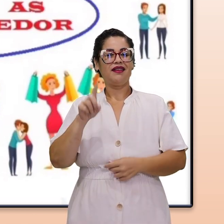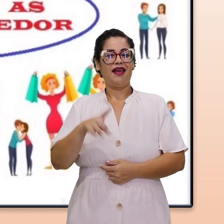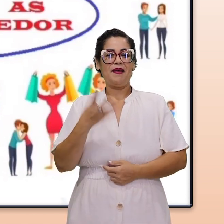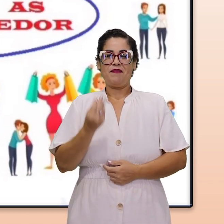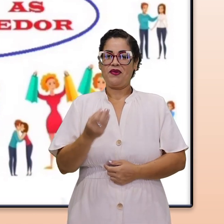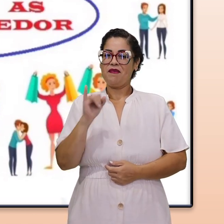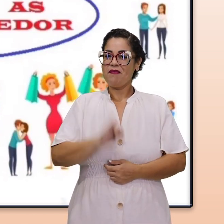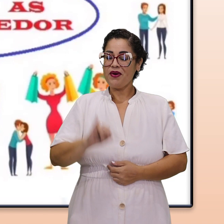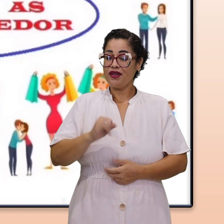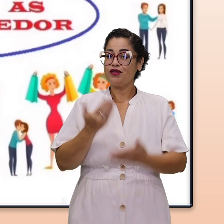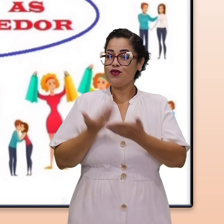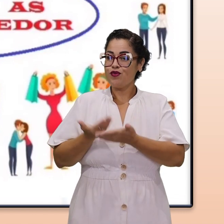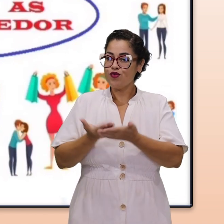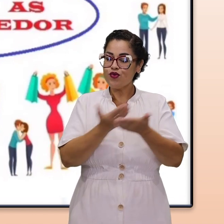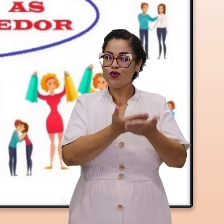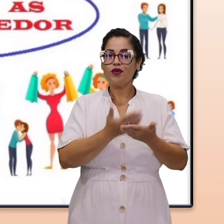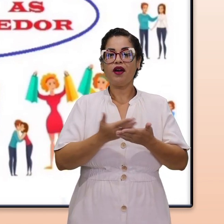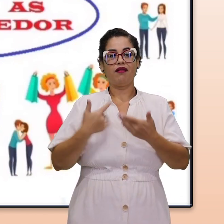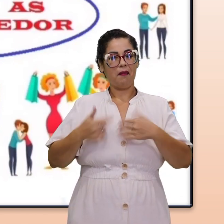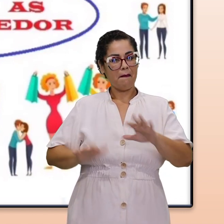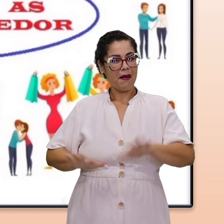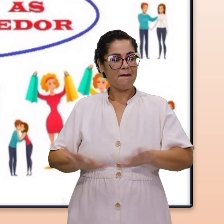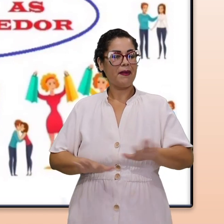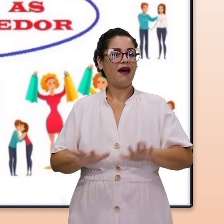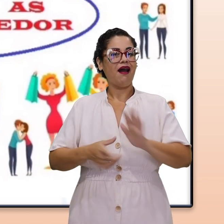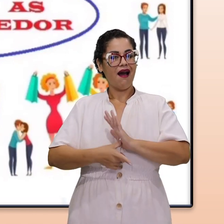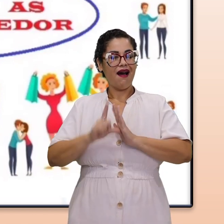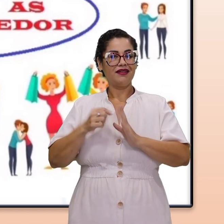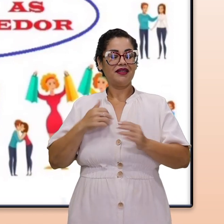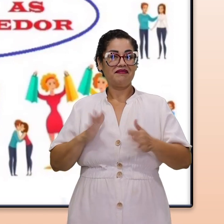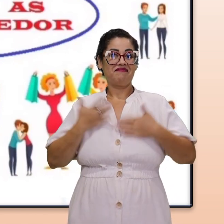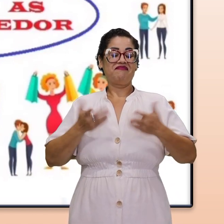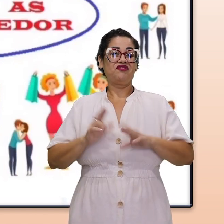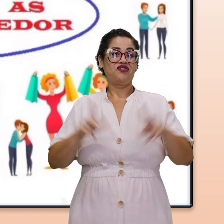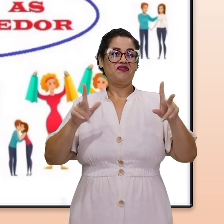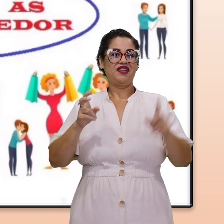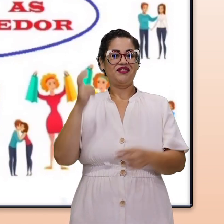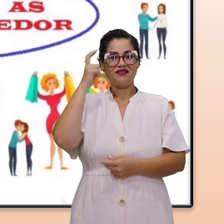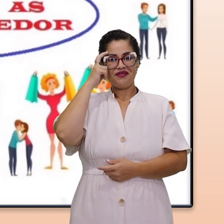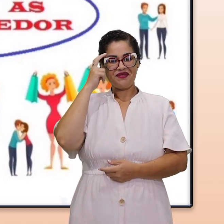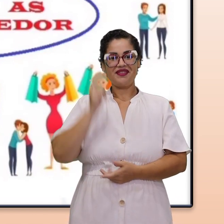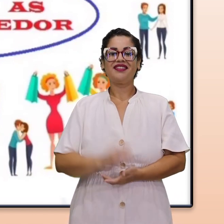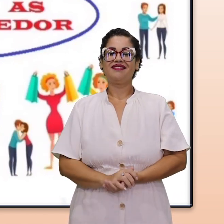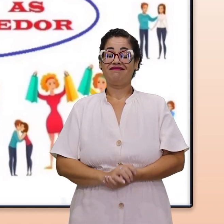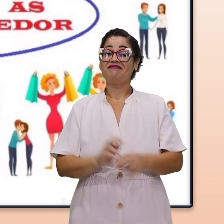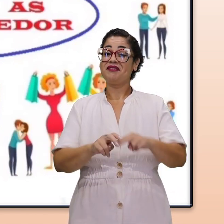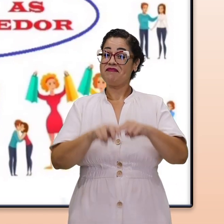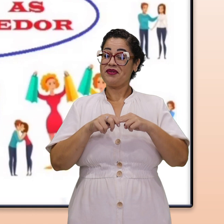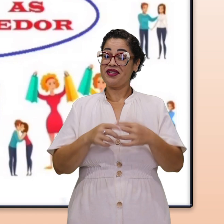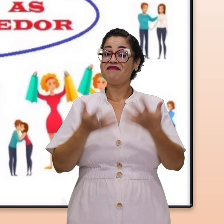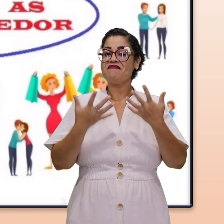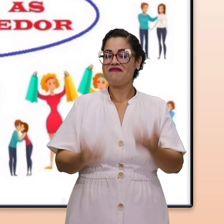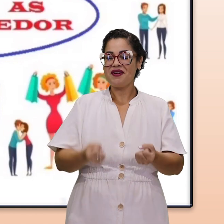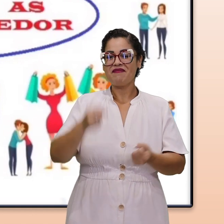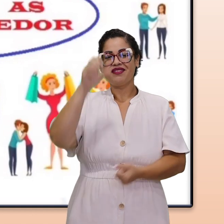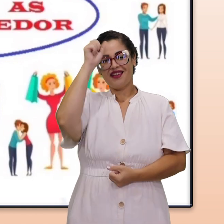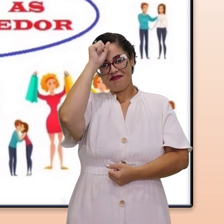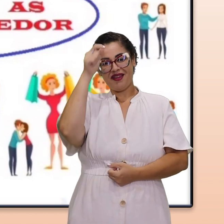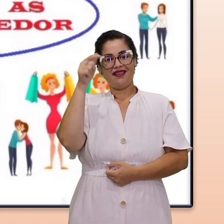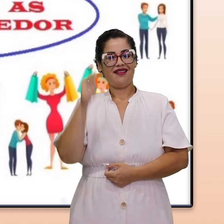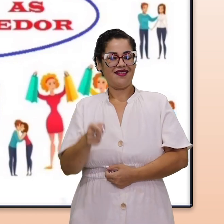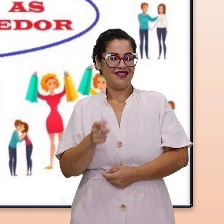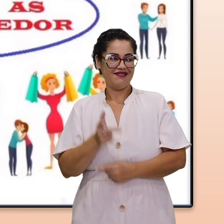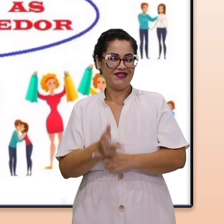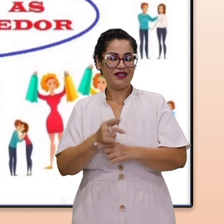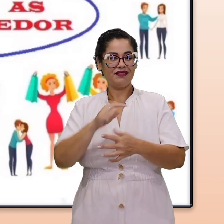Justamente por isso, é tão importante estudarmos e nos prepararmos para esses choques culturais. Por isso, então,